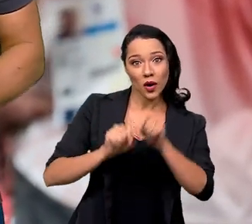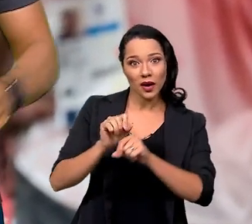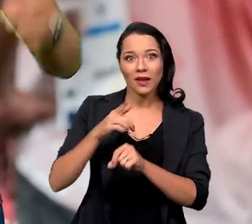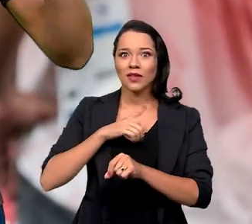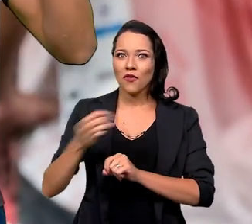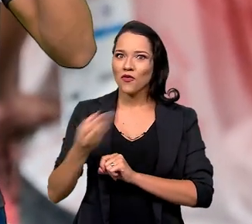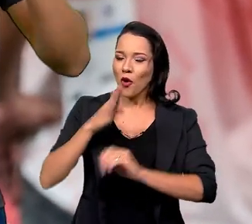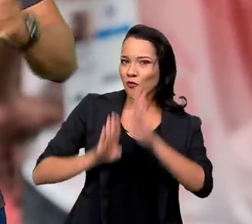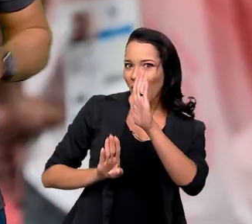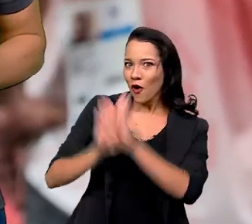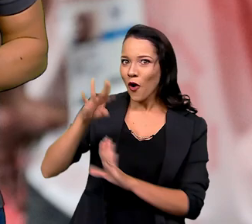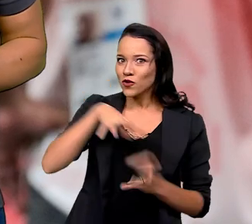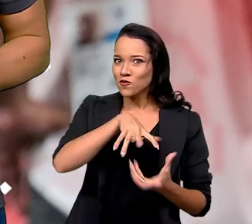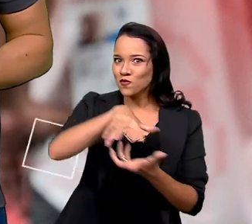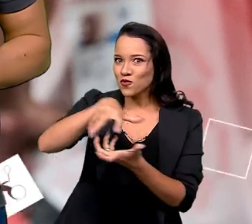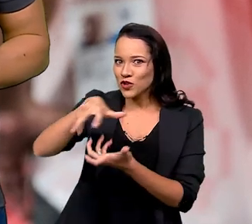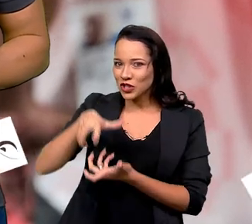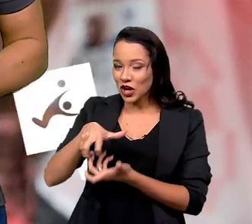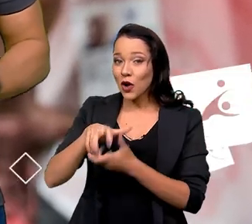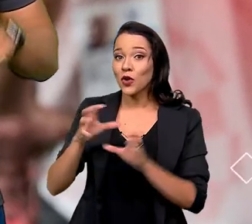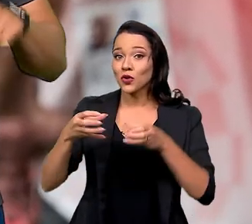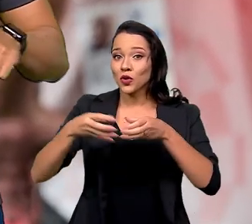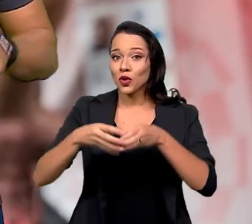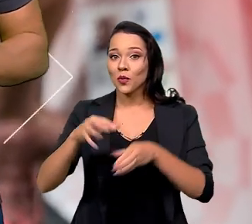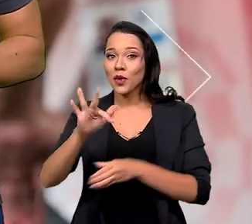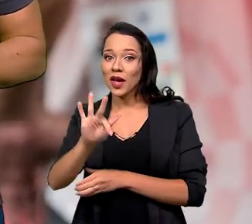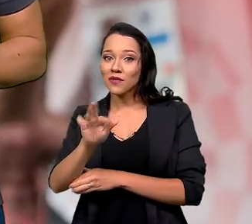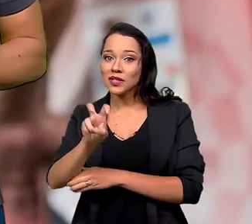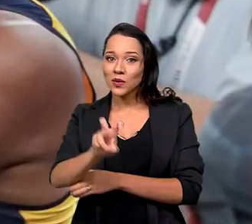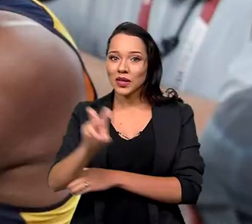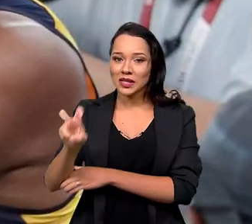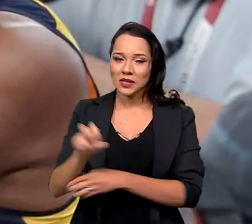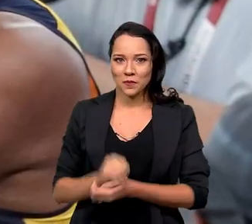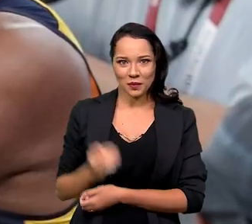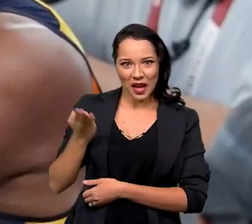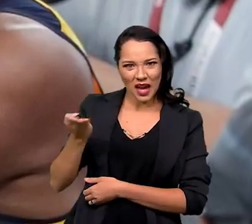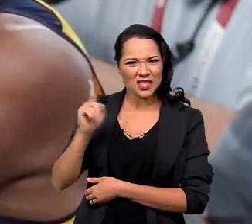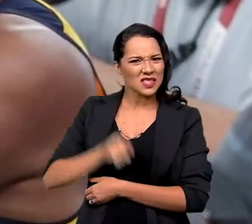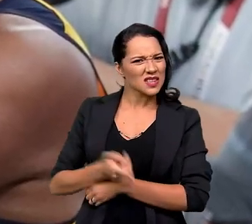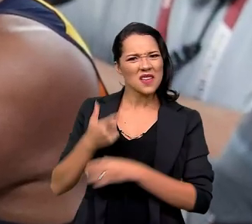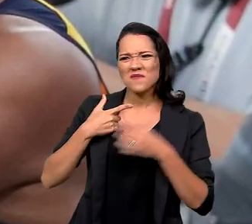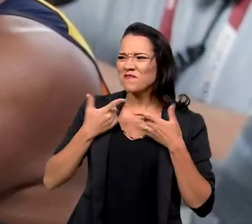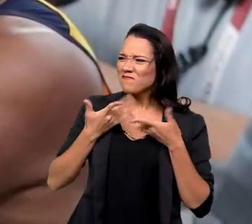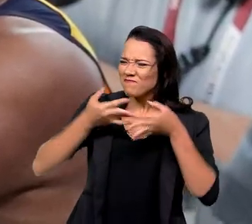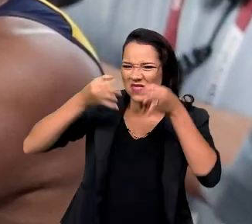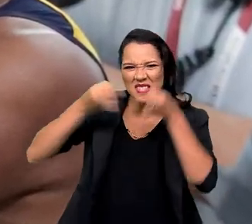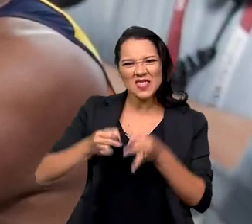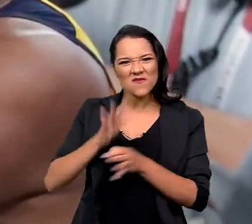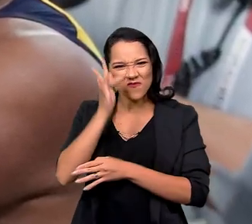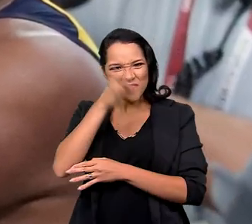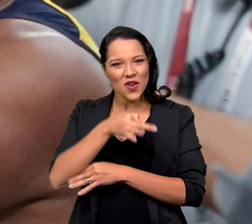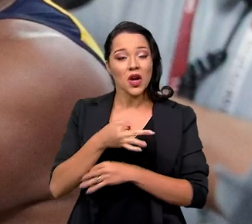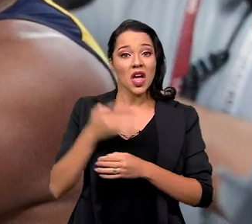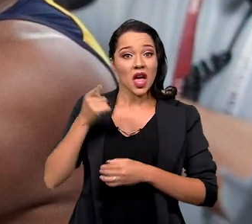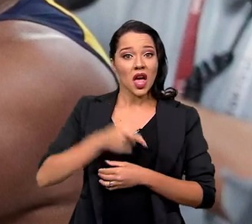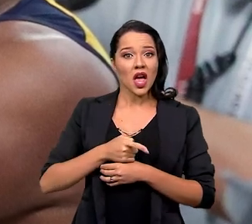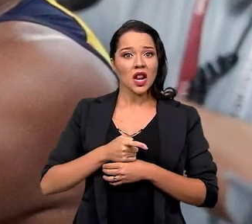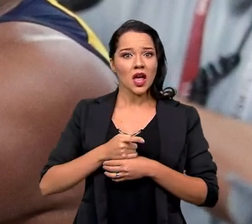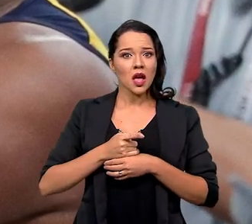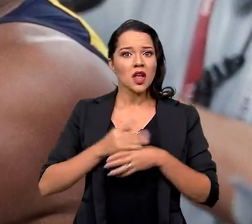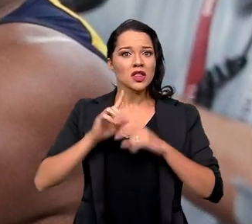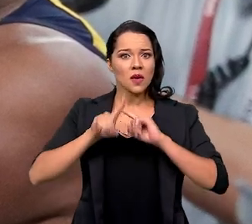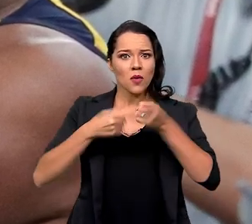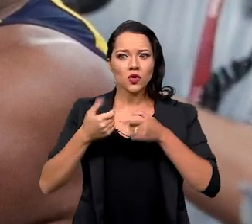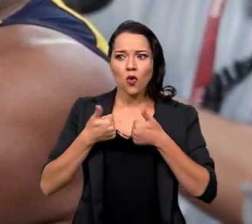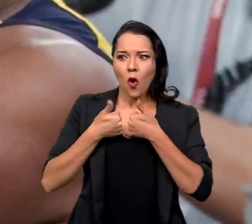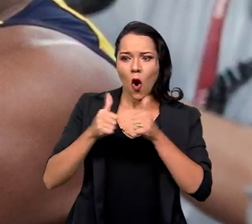estabeleceu o novo recorde mundial da classe F55. Esse cara é um guerreiro, viu? Ele se tornou paraplégico